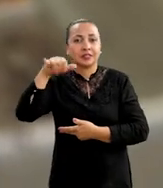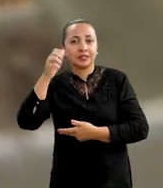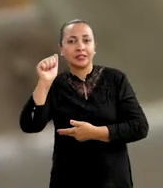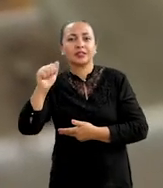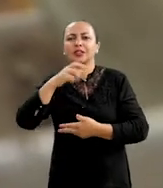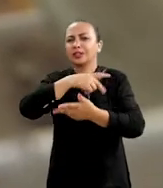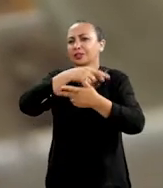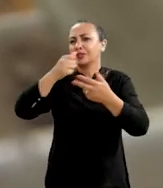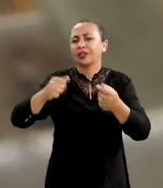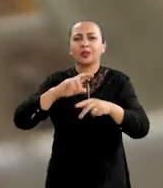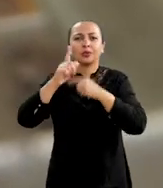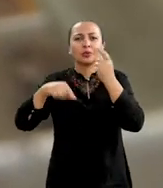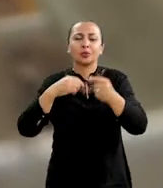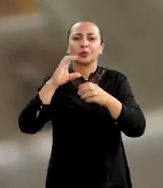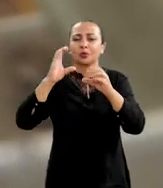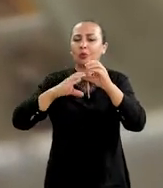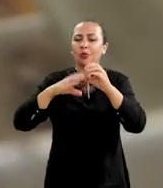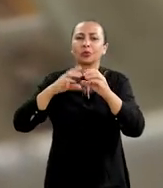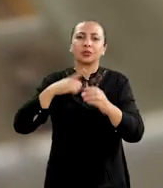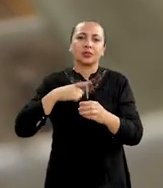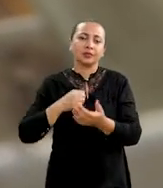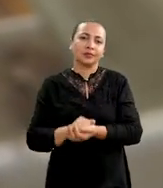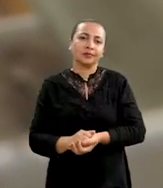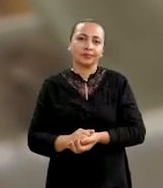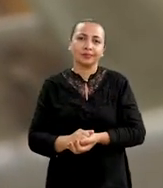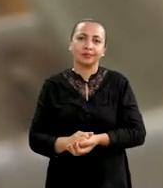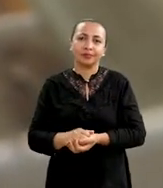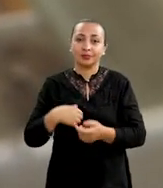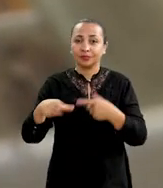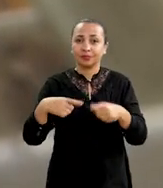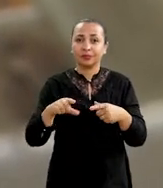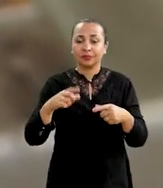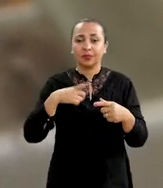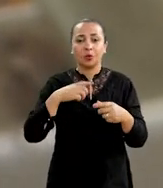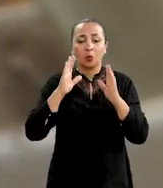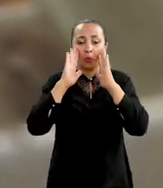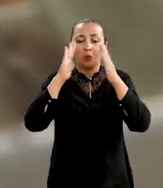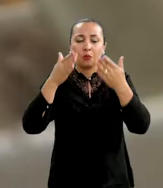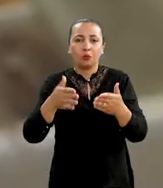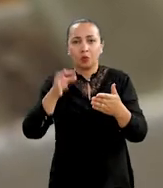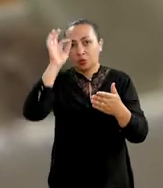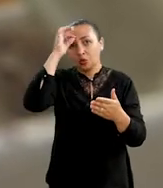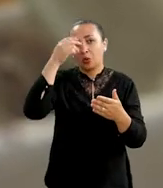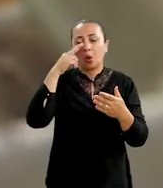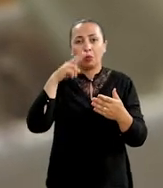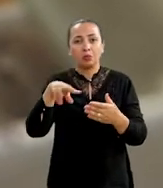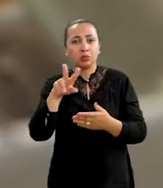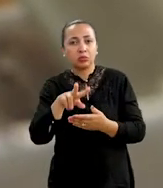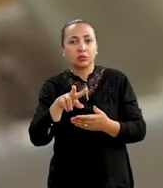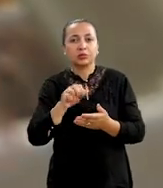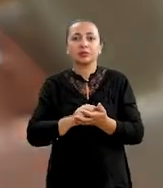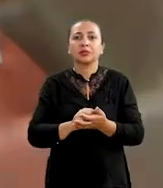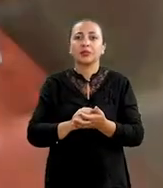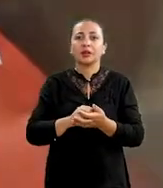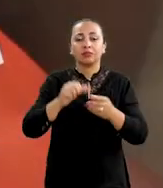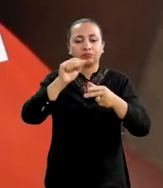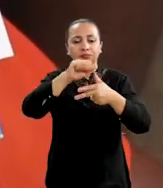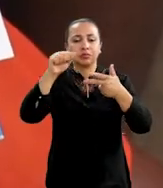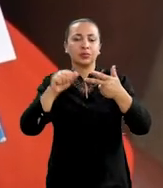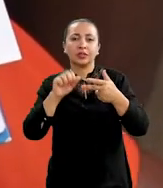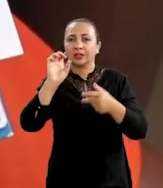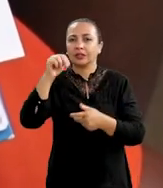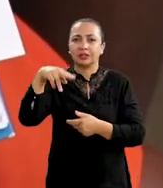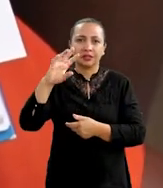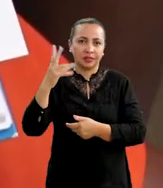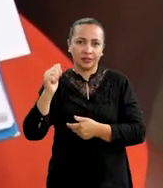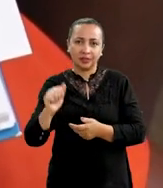processos seletivos que ali ocorrem. O trabalho não teve como foco especificamente você observar a questão do Enem, Enseja e